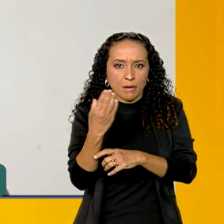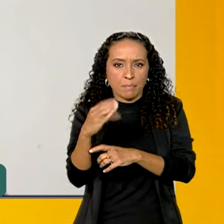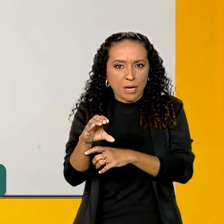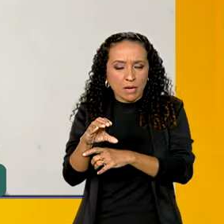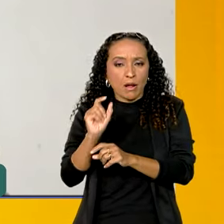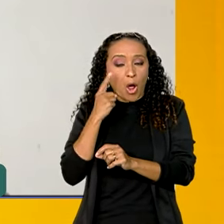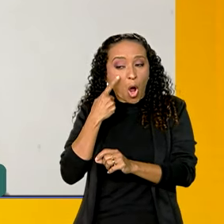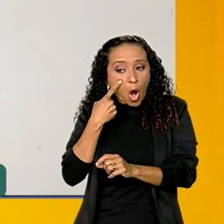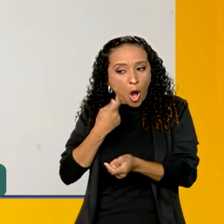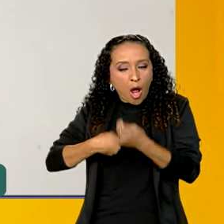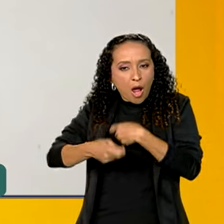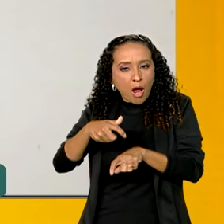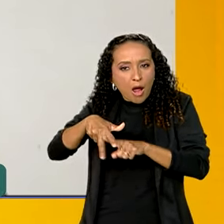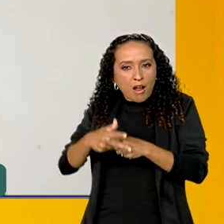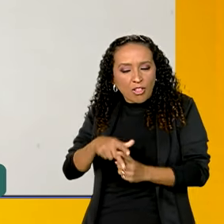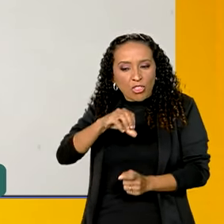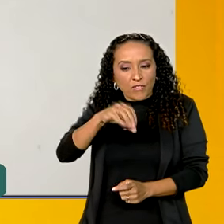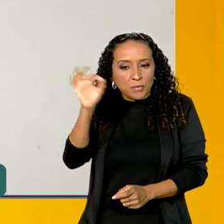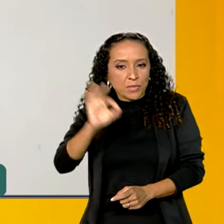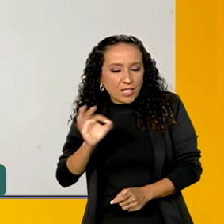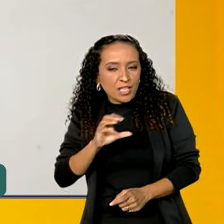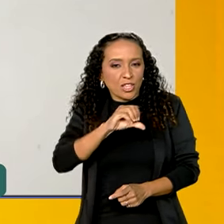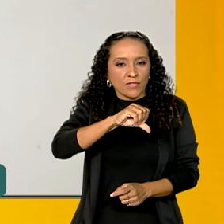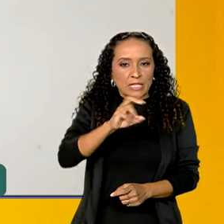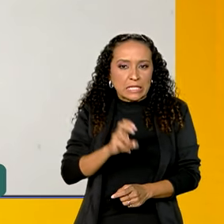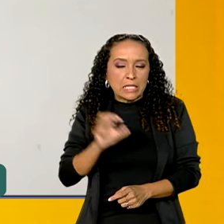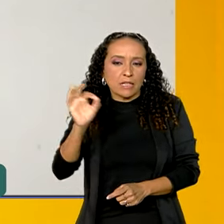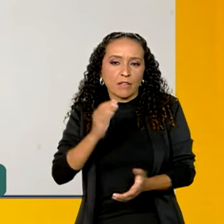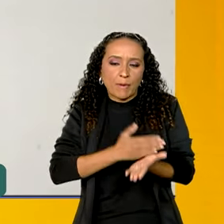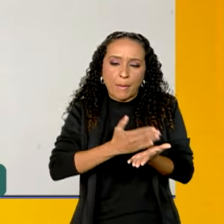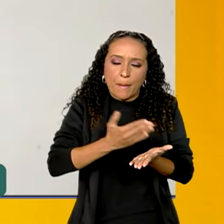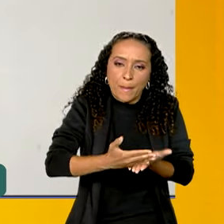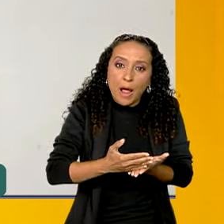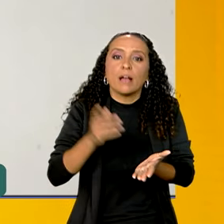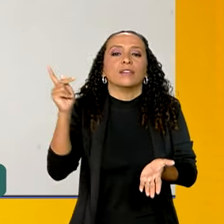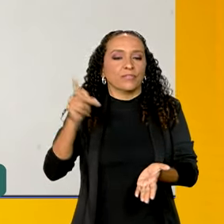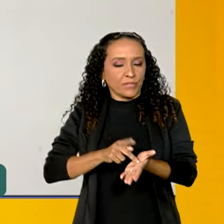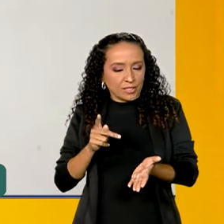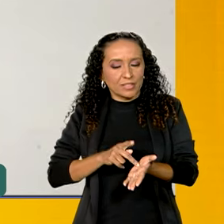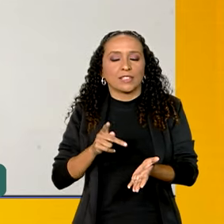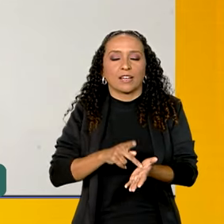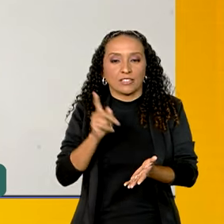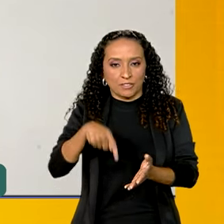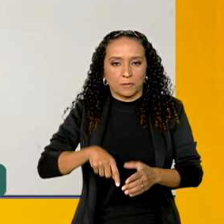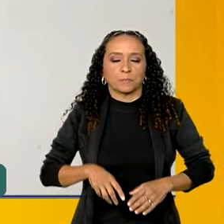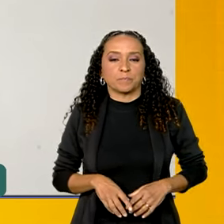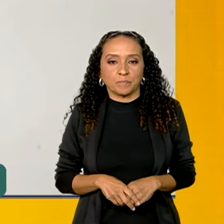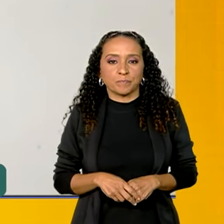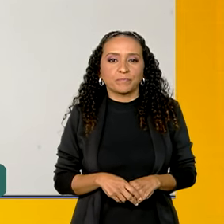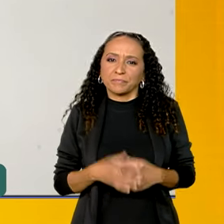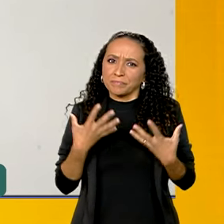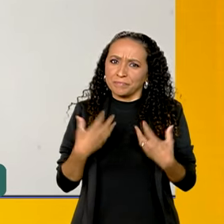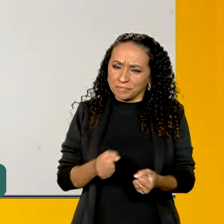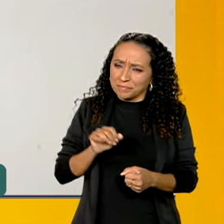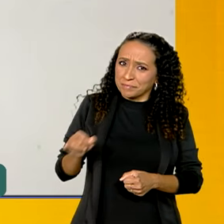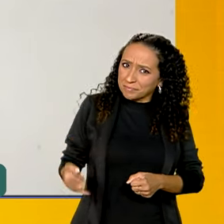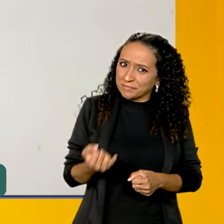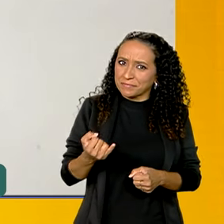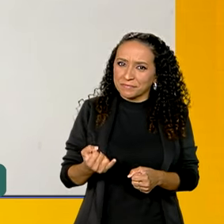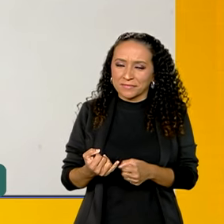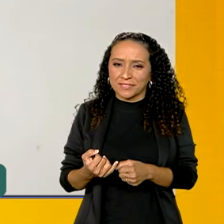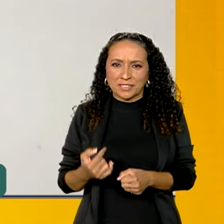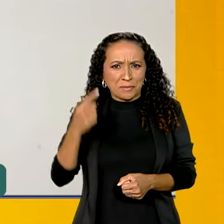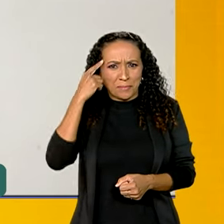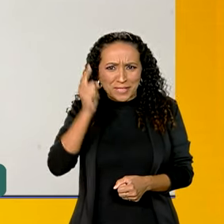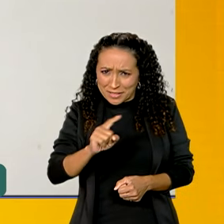Olha, renegociei com 90%, com 95% e tantas vezes. Isso é verdade, isso é real. E vamos lá, aproveita. Então, não pense